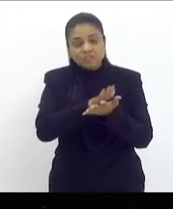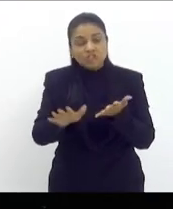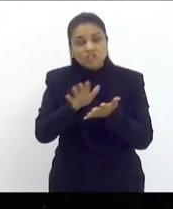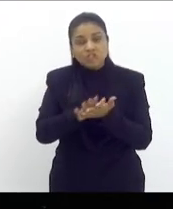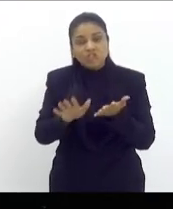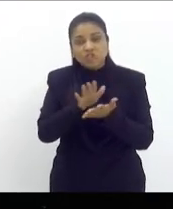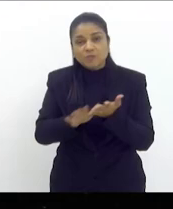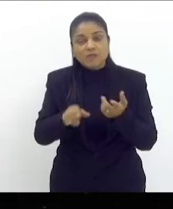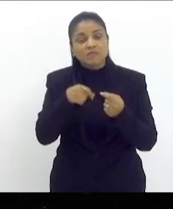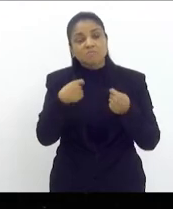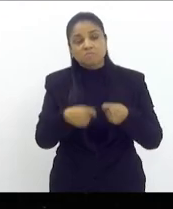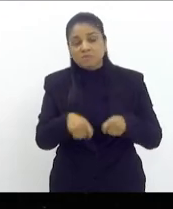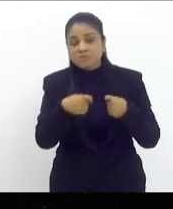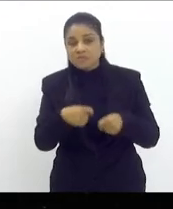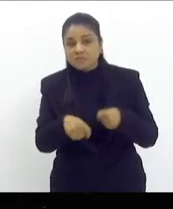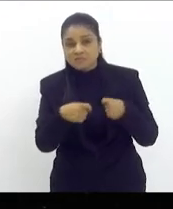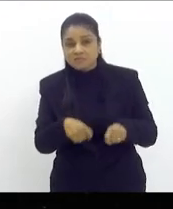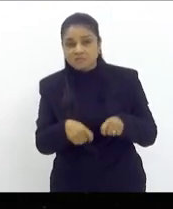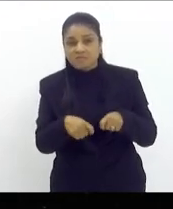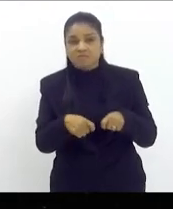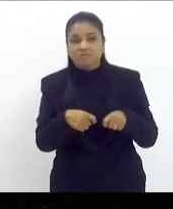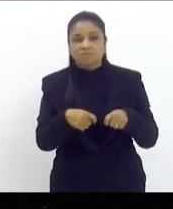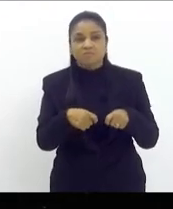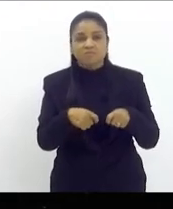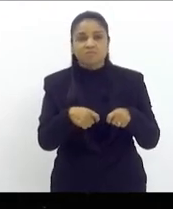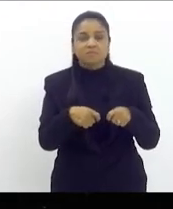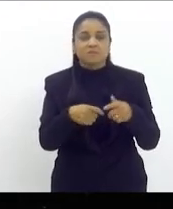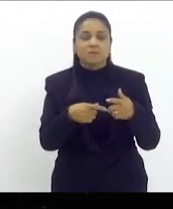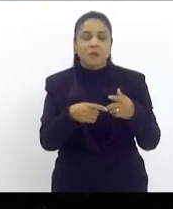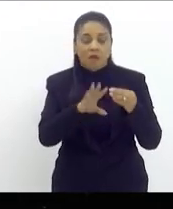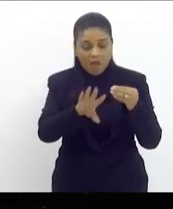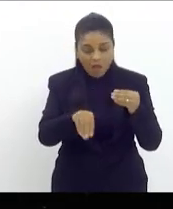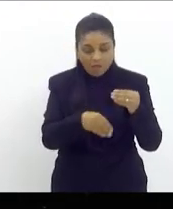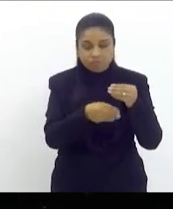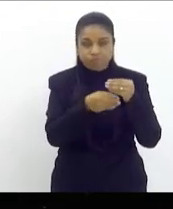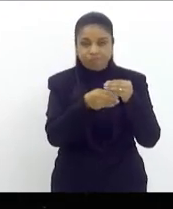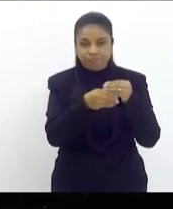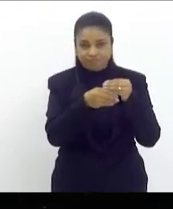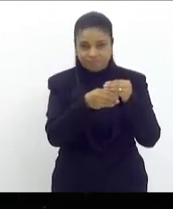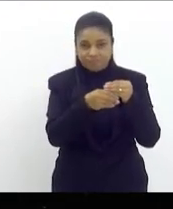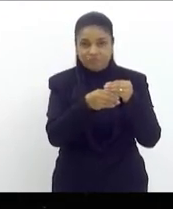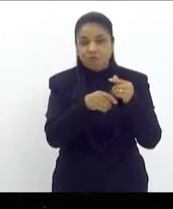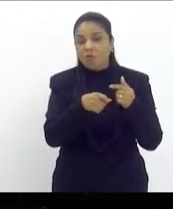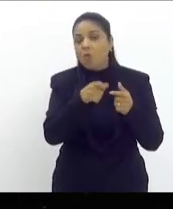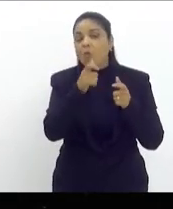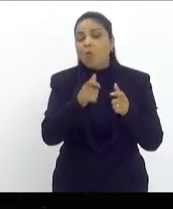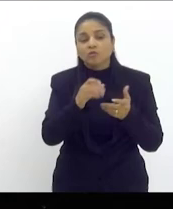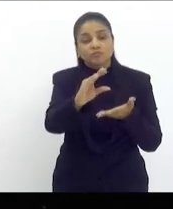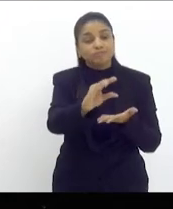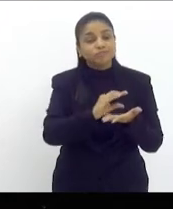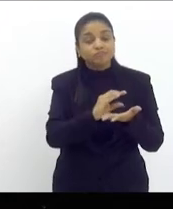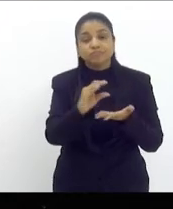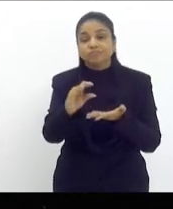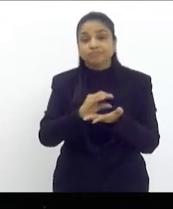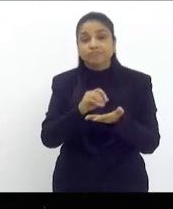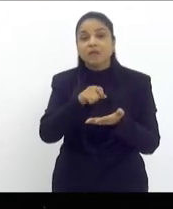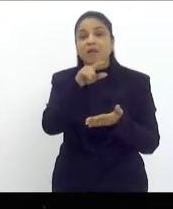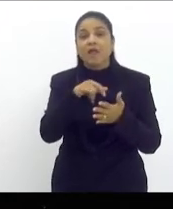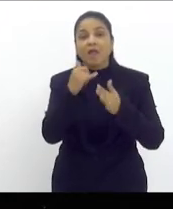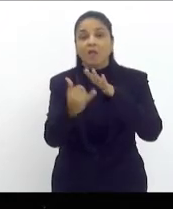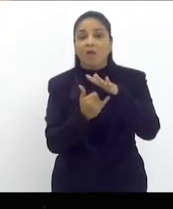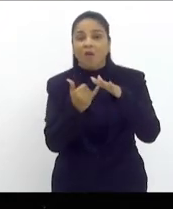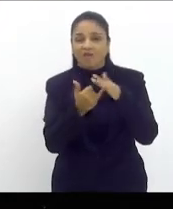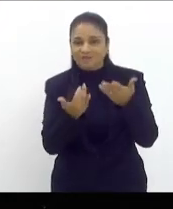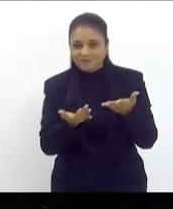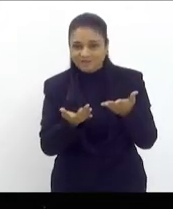é um fundamento necessário para a concessão desse acréscimo remuneratório então eu queria dizer presidenta para